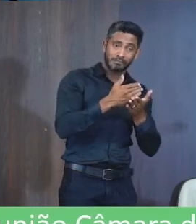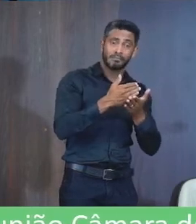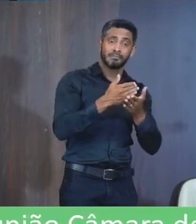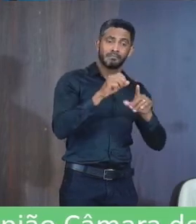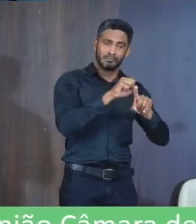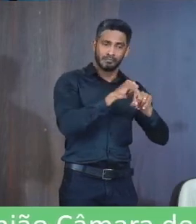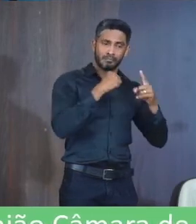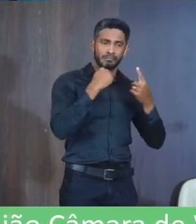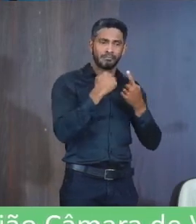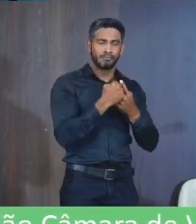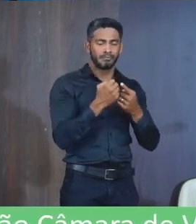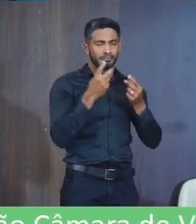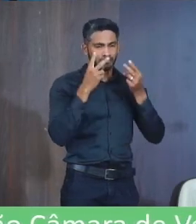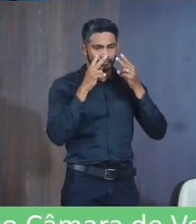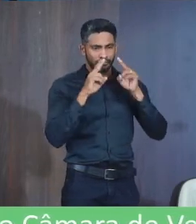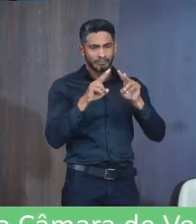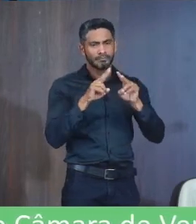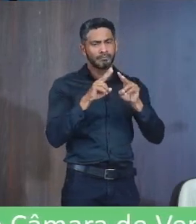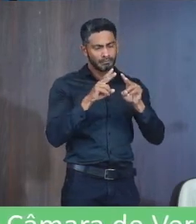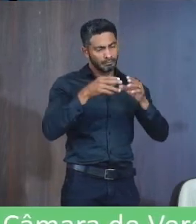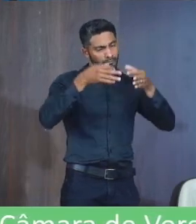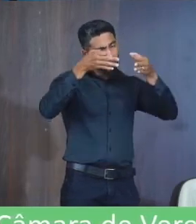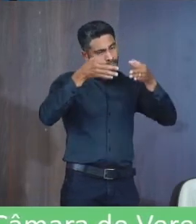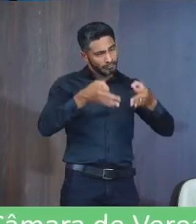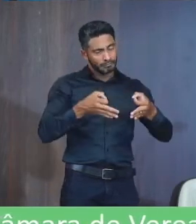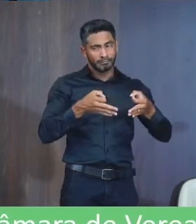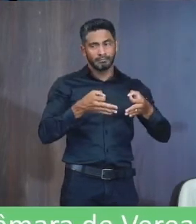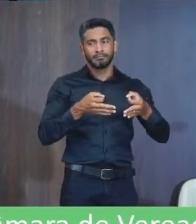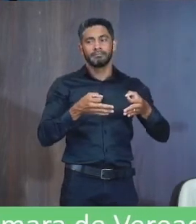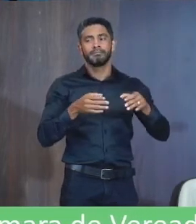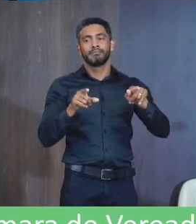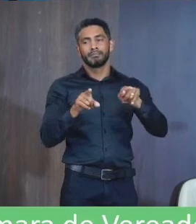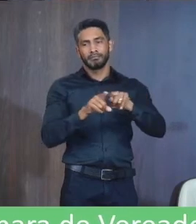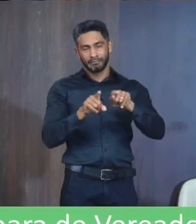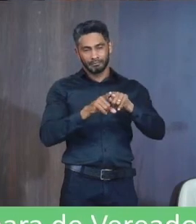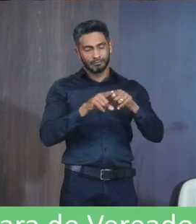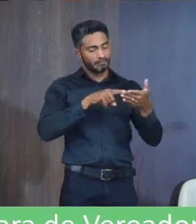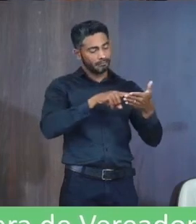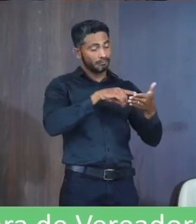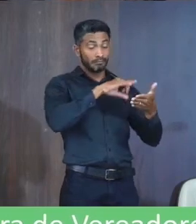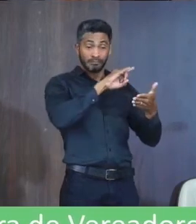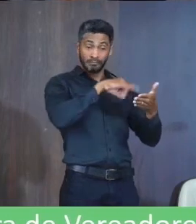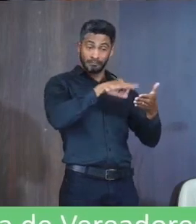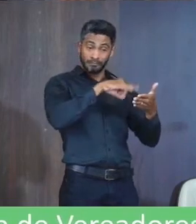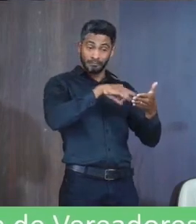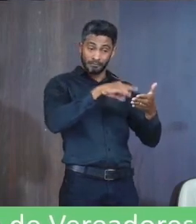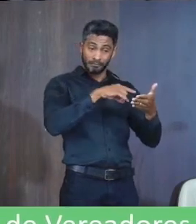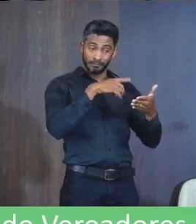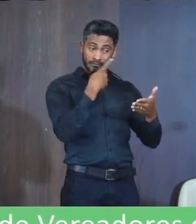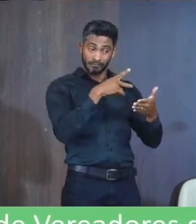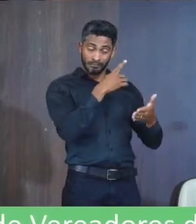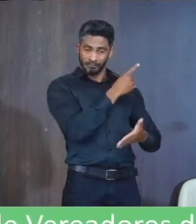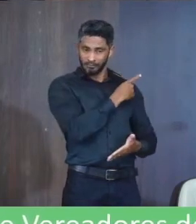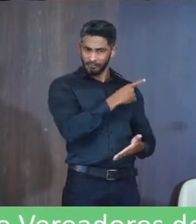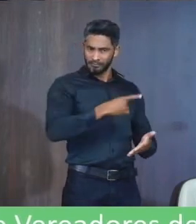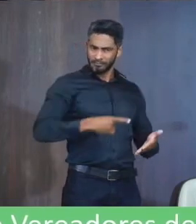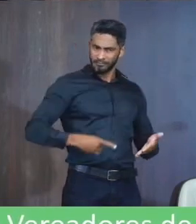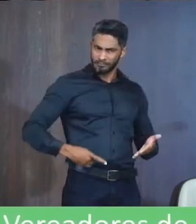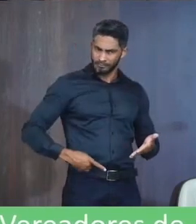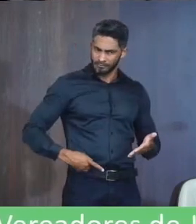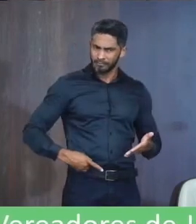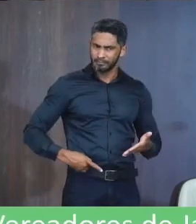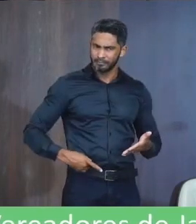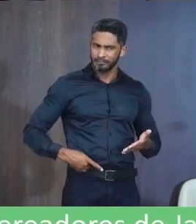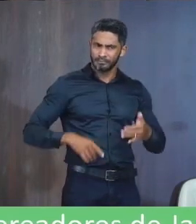promoção social Então eu vi Que eu estava No caminho certo E quando eu vi Também essa matéria Por essa Deputada Que